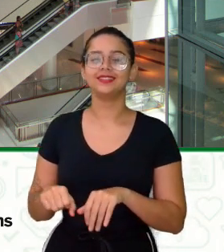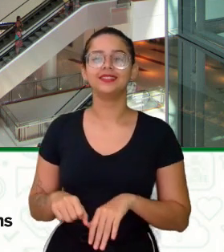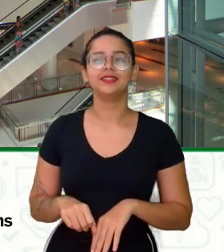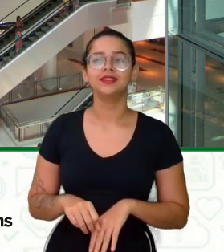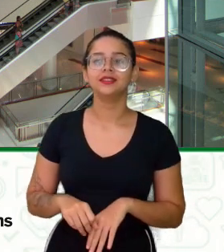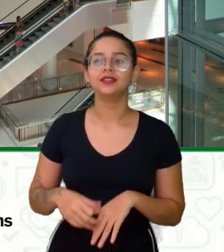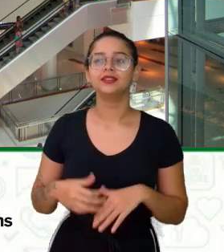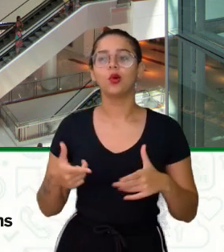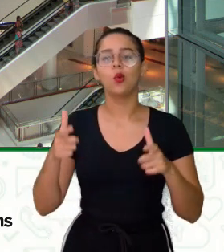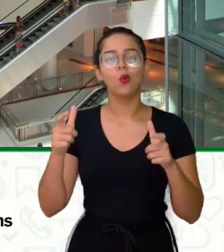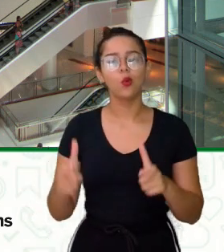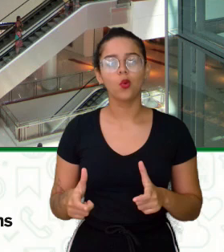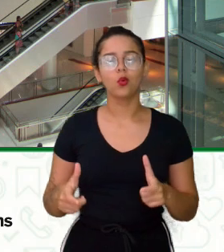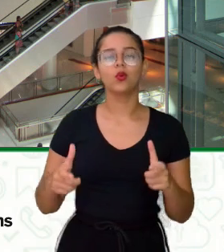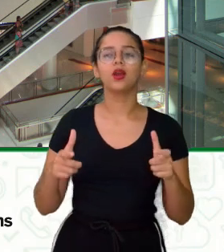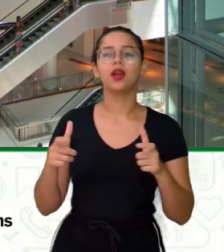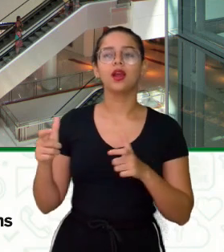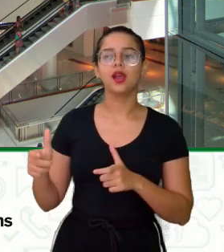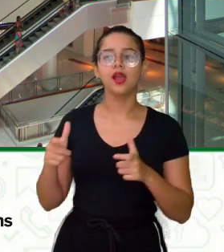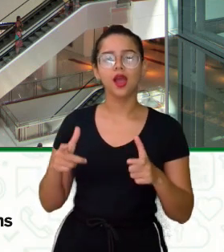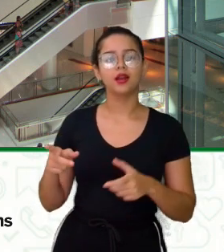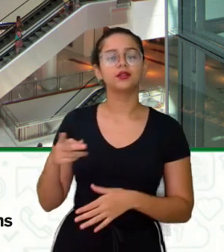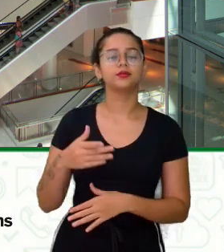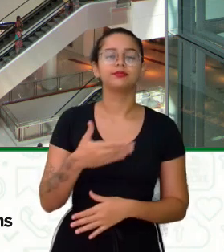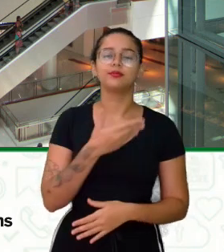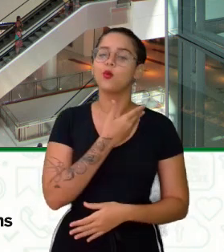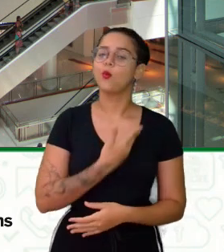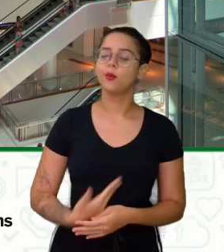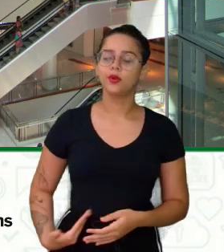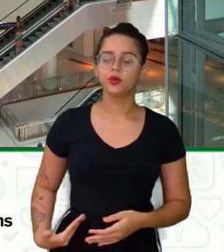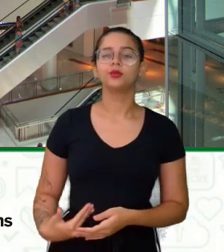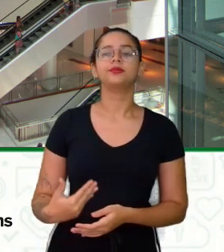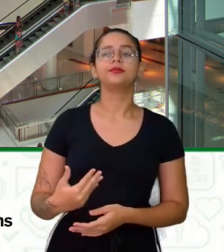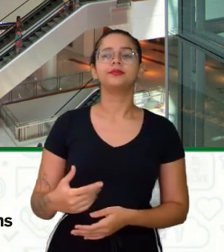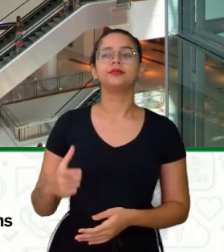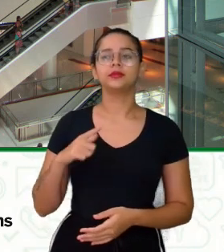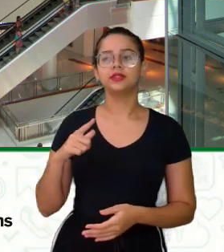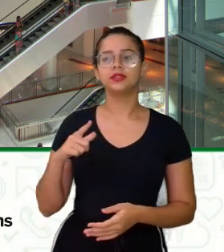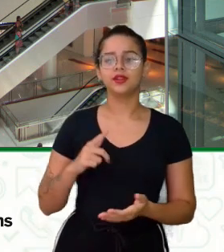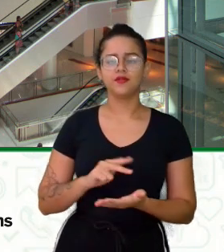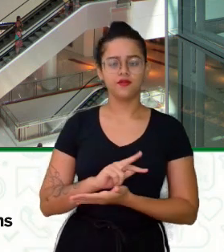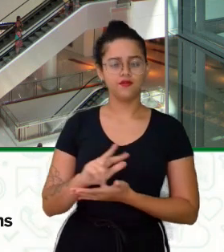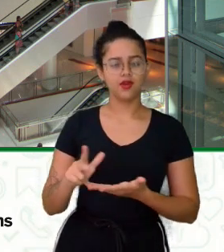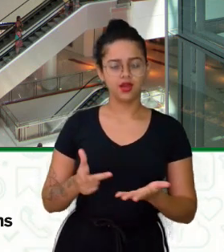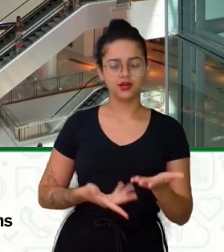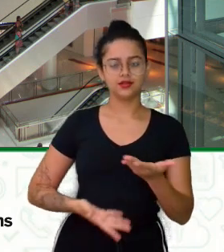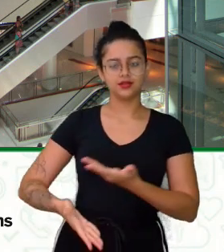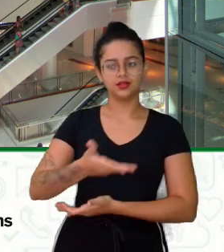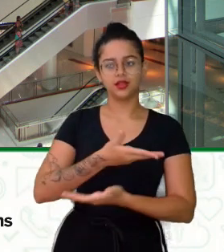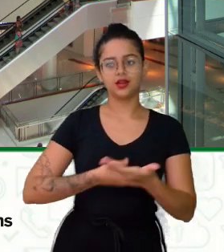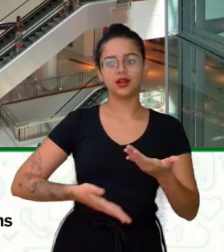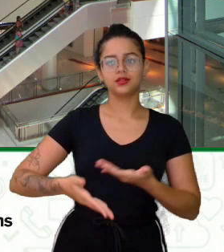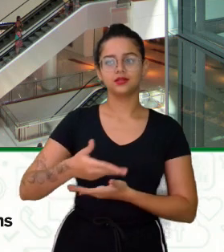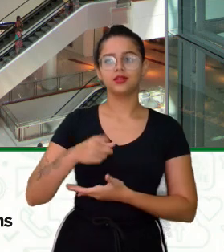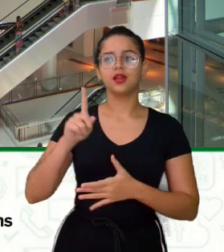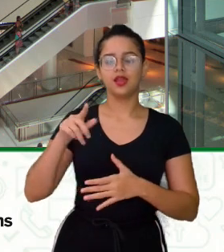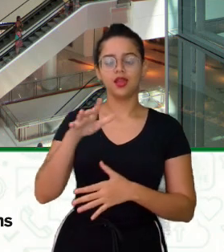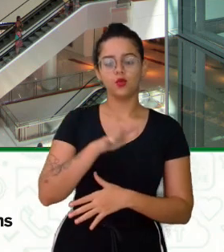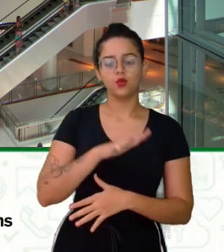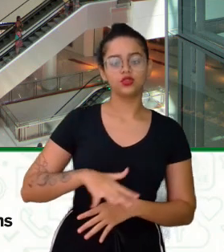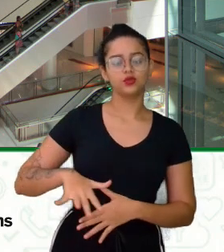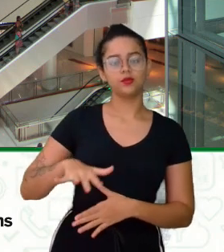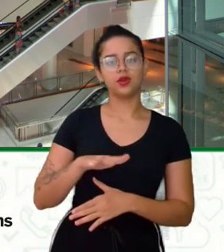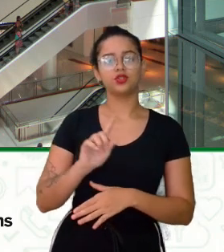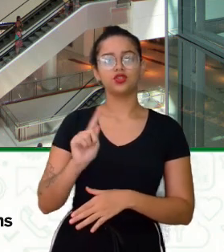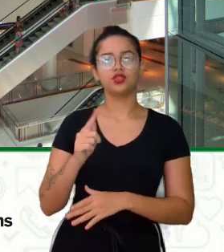Coletivos Espaços públicos Em que Ocorrem Várias interações Isso é o espaço Geográfico